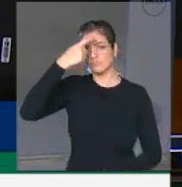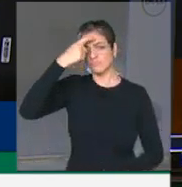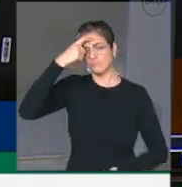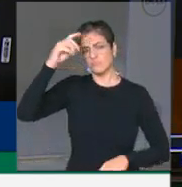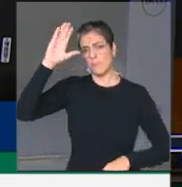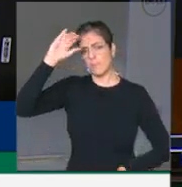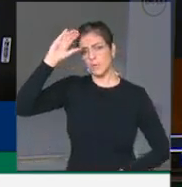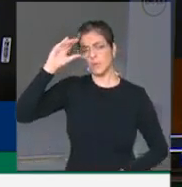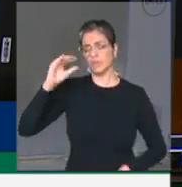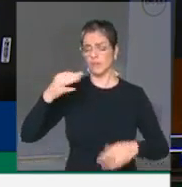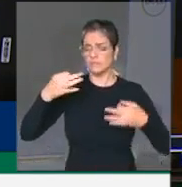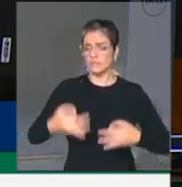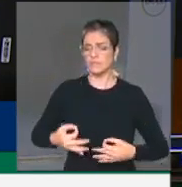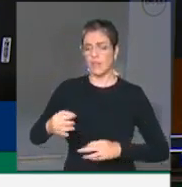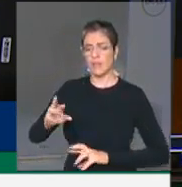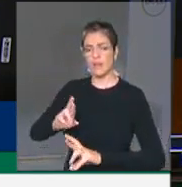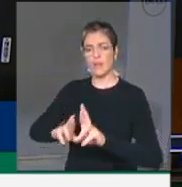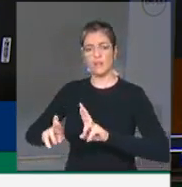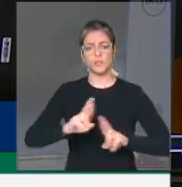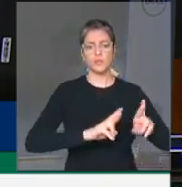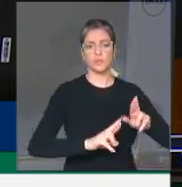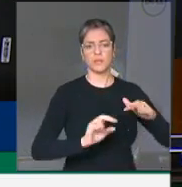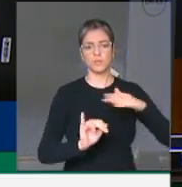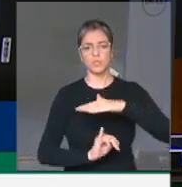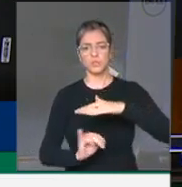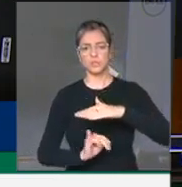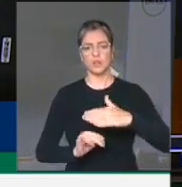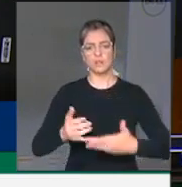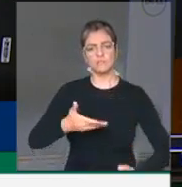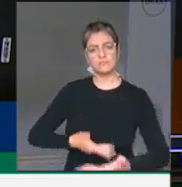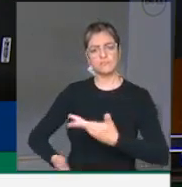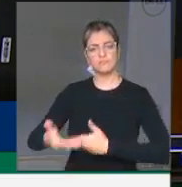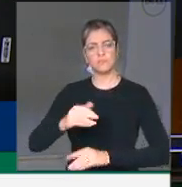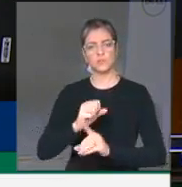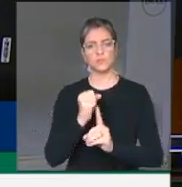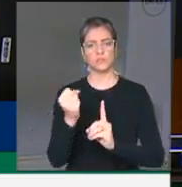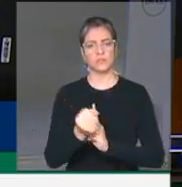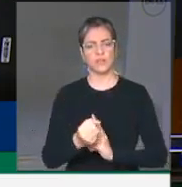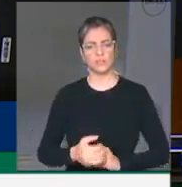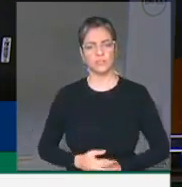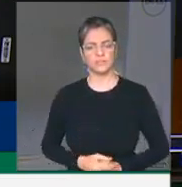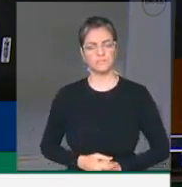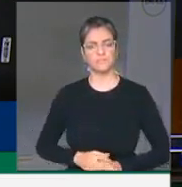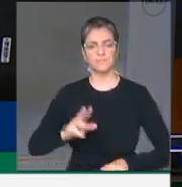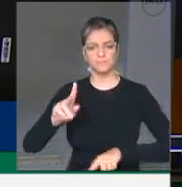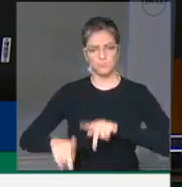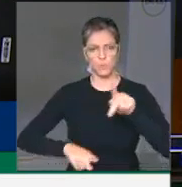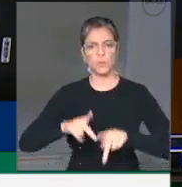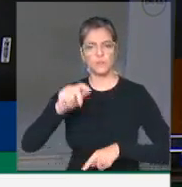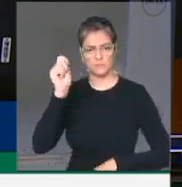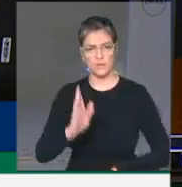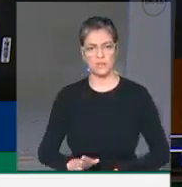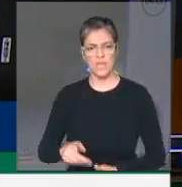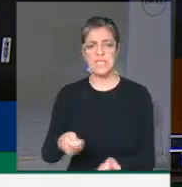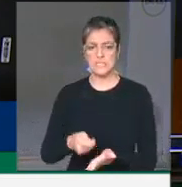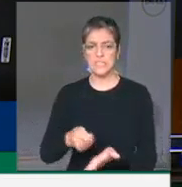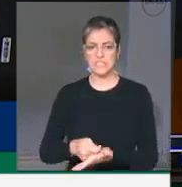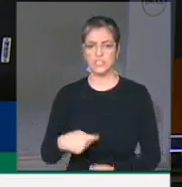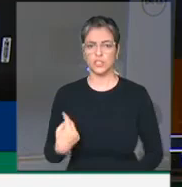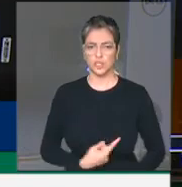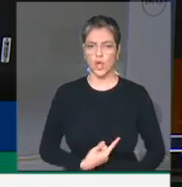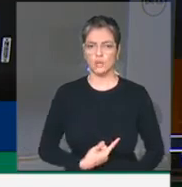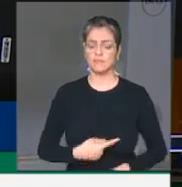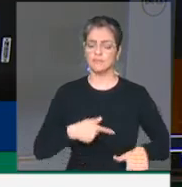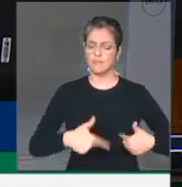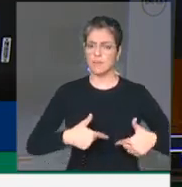construtivo entre as instituições e para com a sociedade. Os brasileiros exigem de nós trabalho e